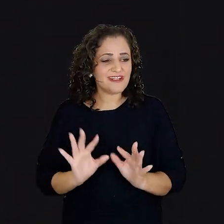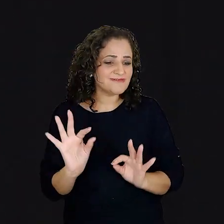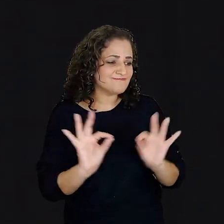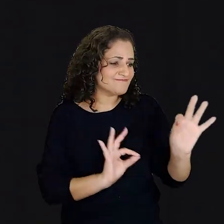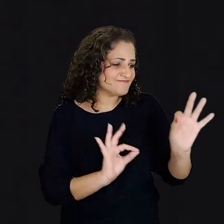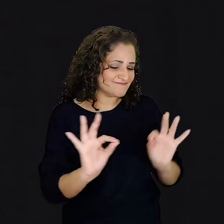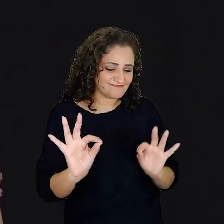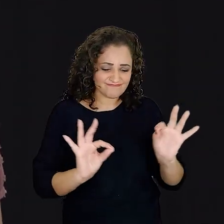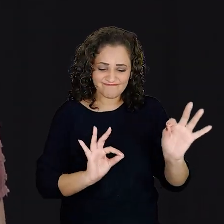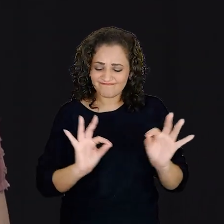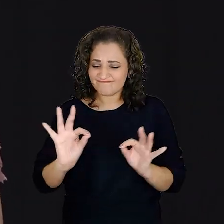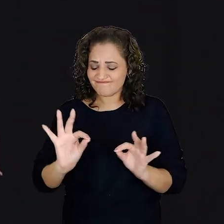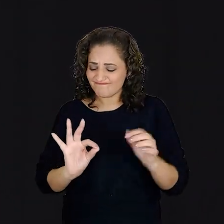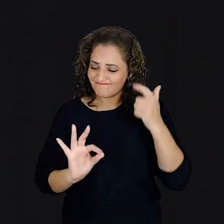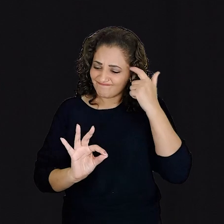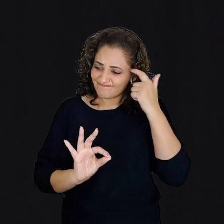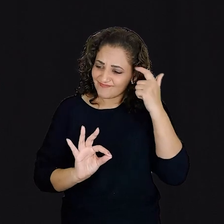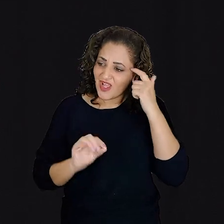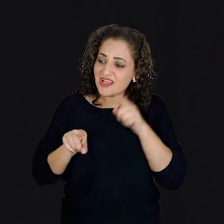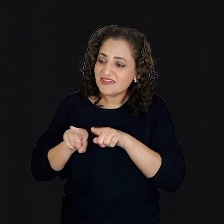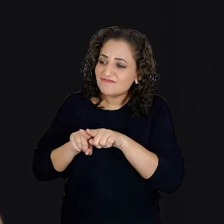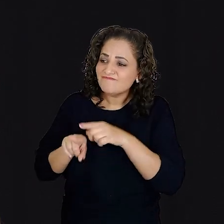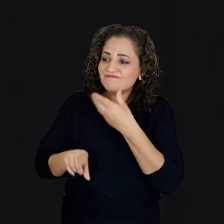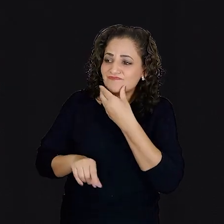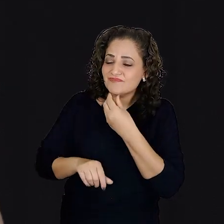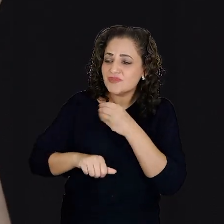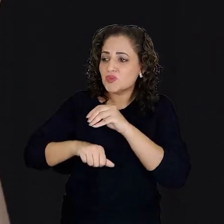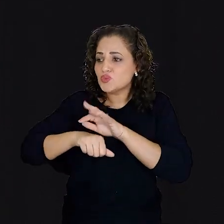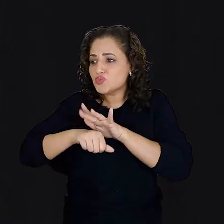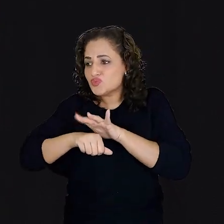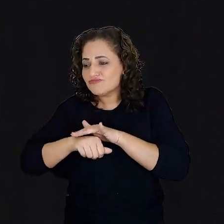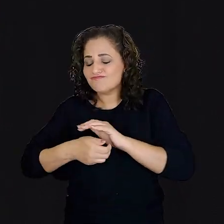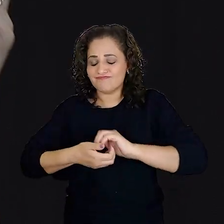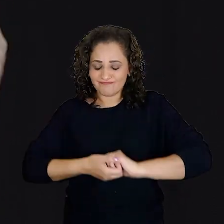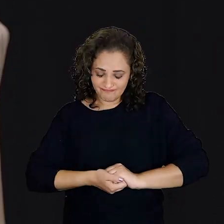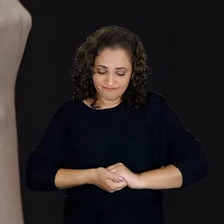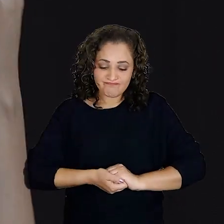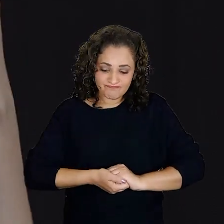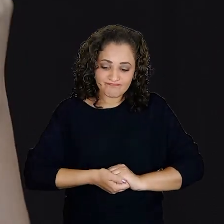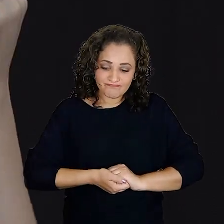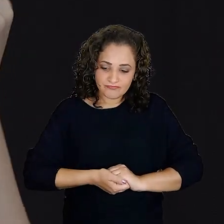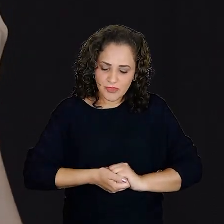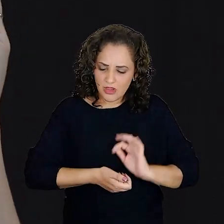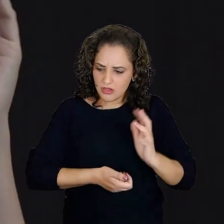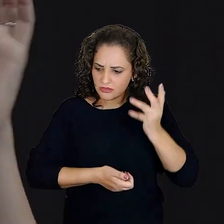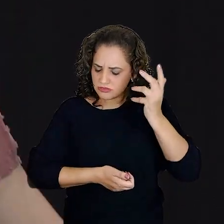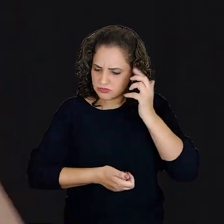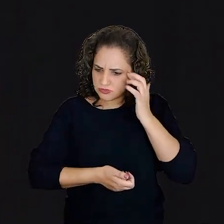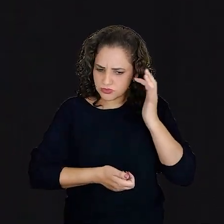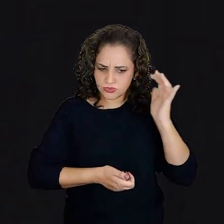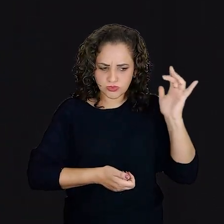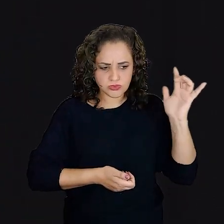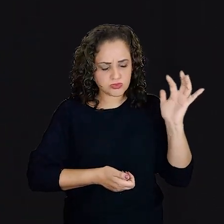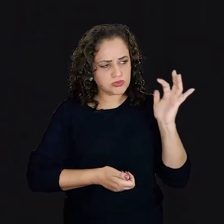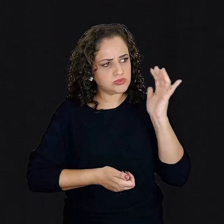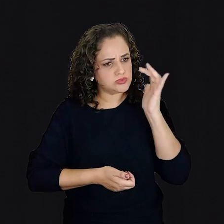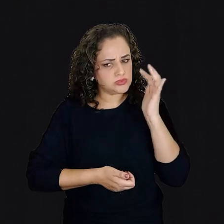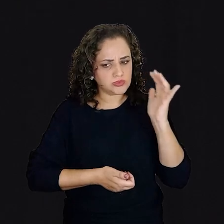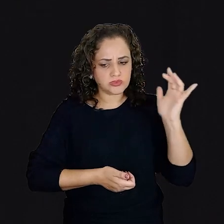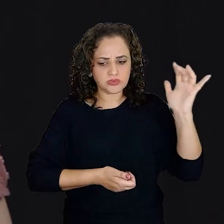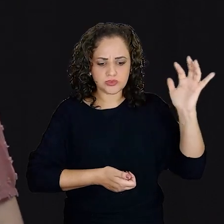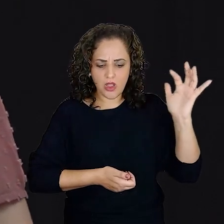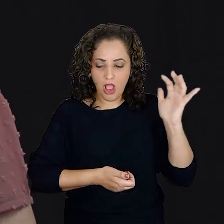para o irmão que estava doente. Então, de repente, começou a vir uma melodia na cabeça, uma melodia. Ela correu para o piano,